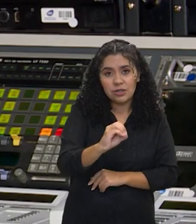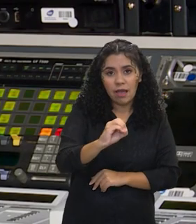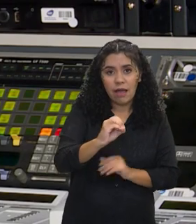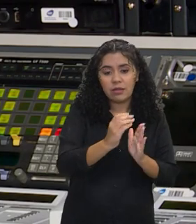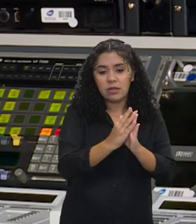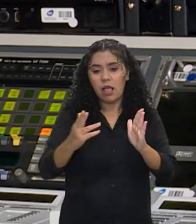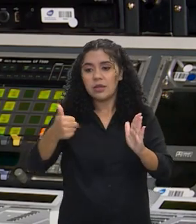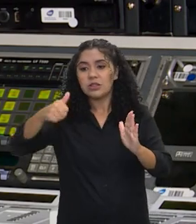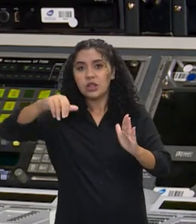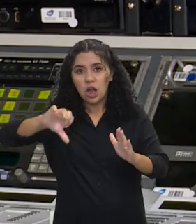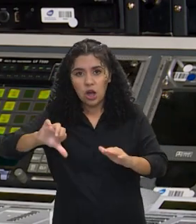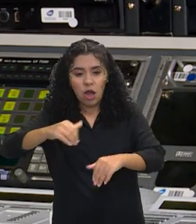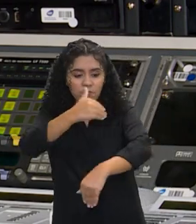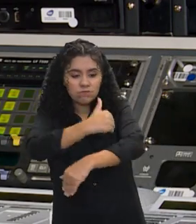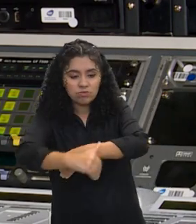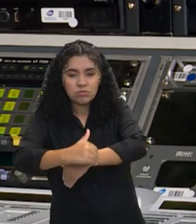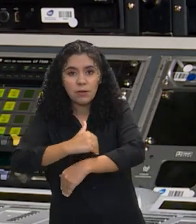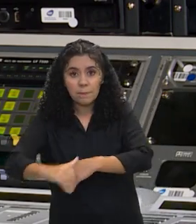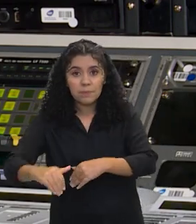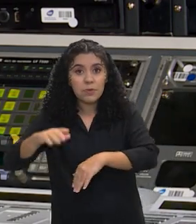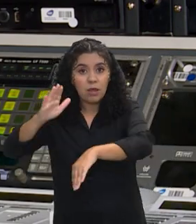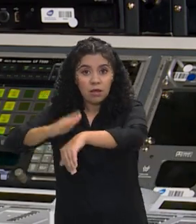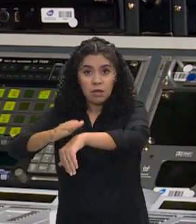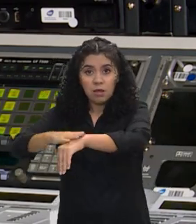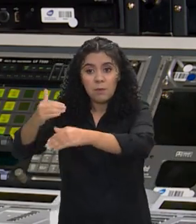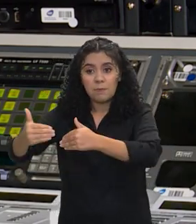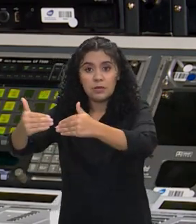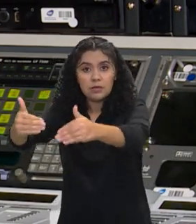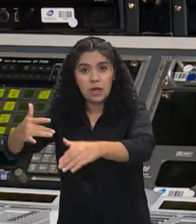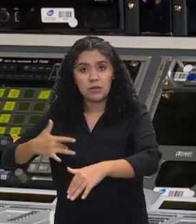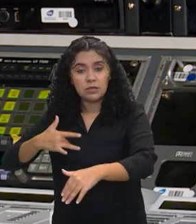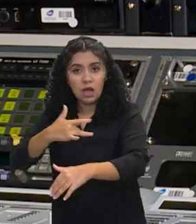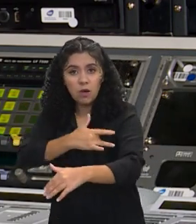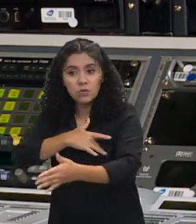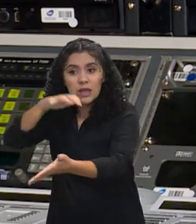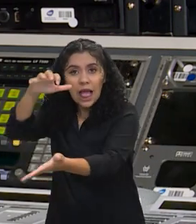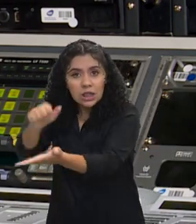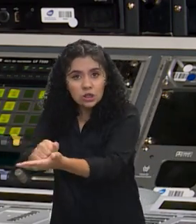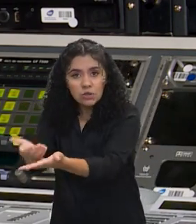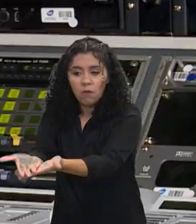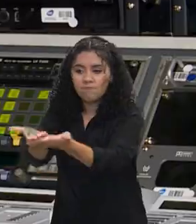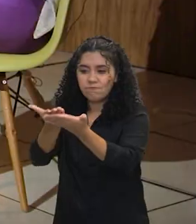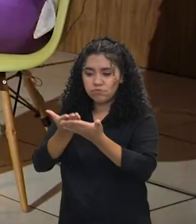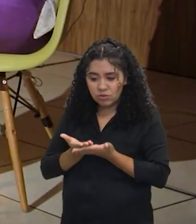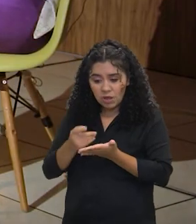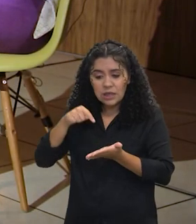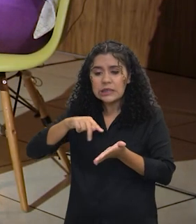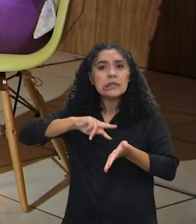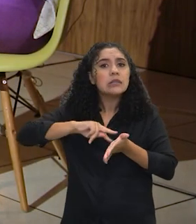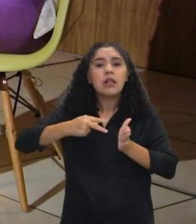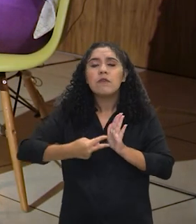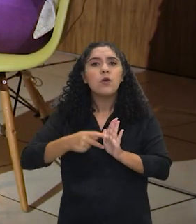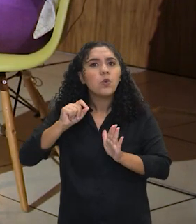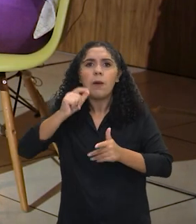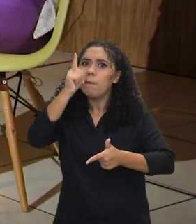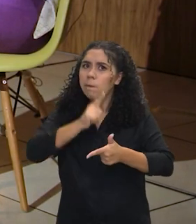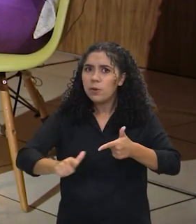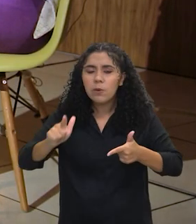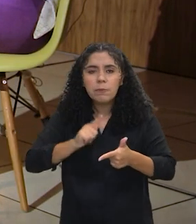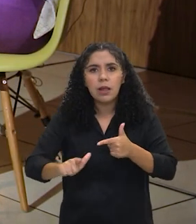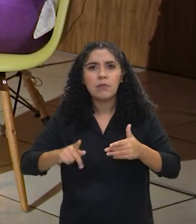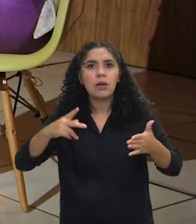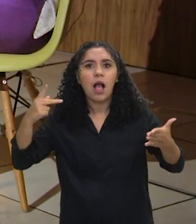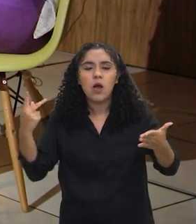19 anos. São registros do Ministério da Saúde. Isso mostra que nós temos um problema. Nós estamos incluindo aí nesse número